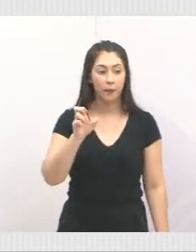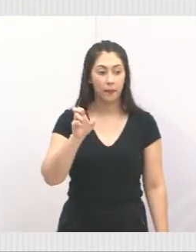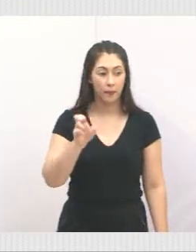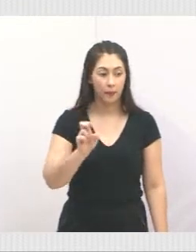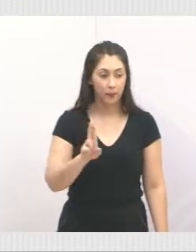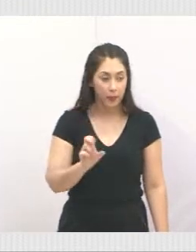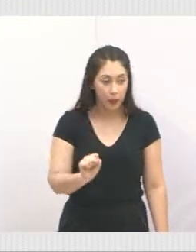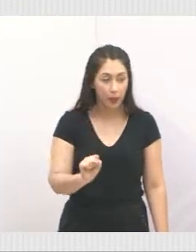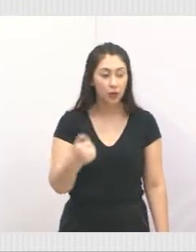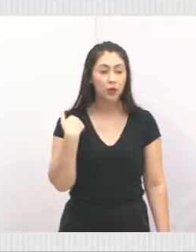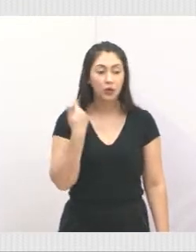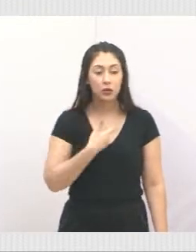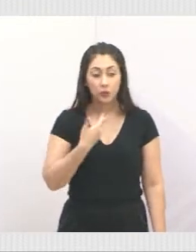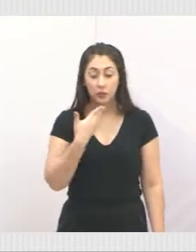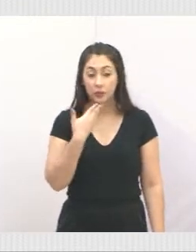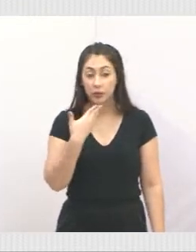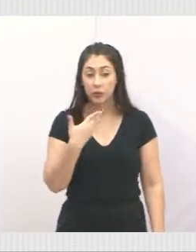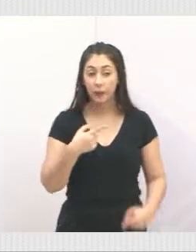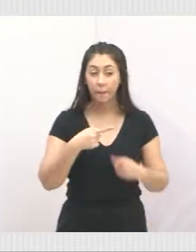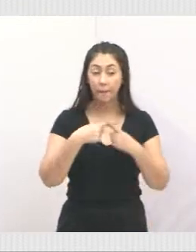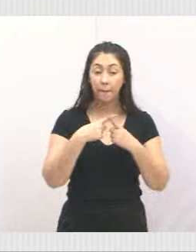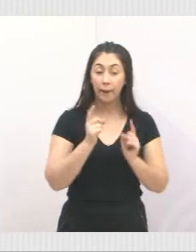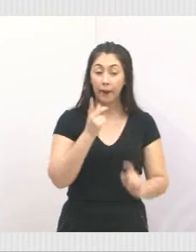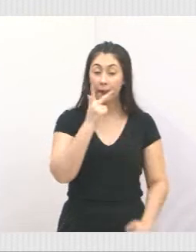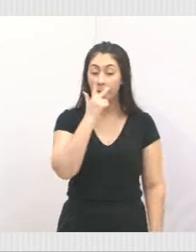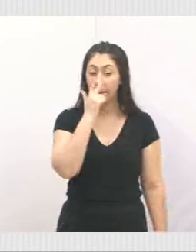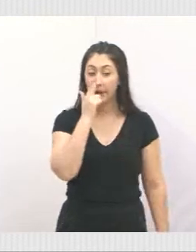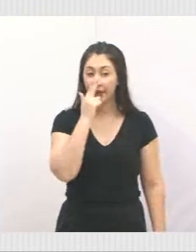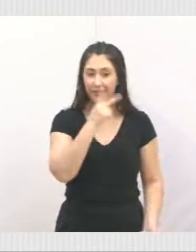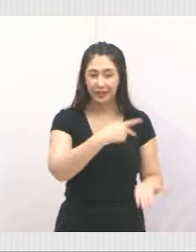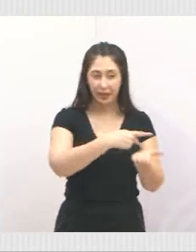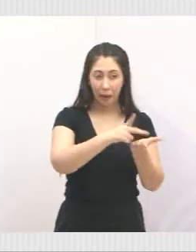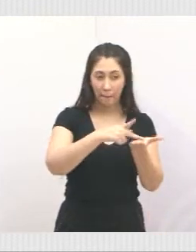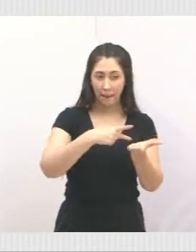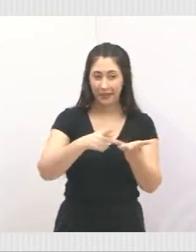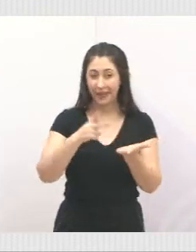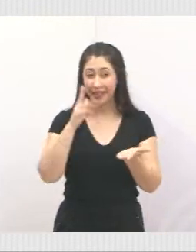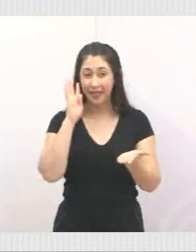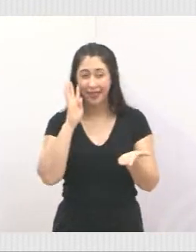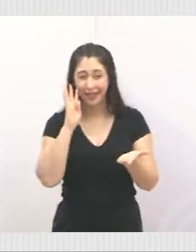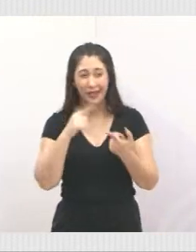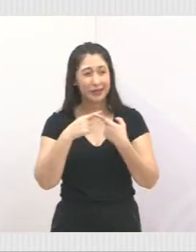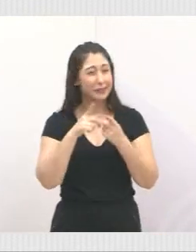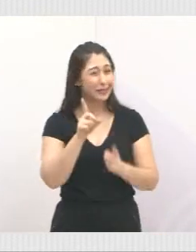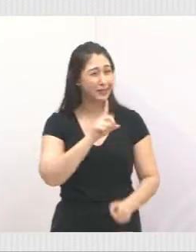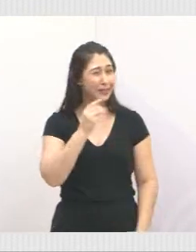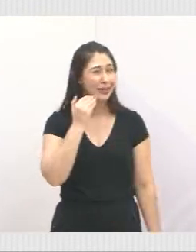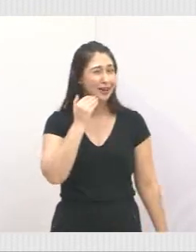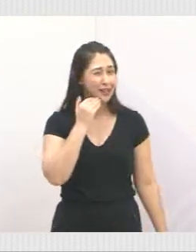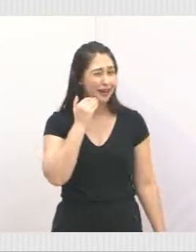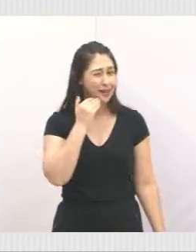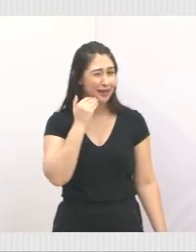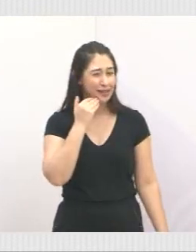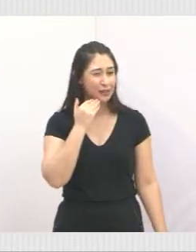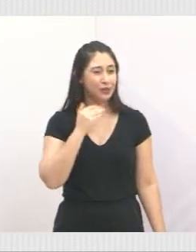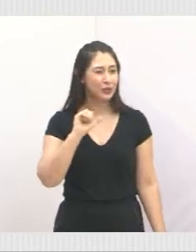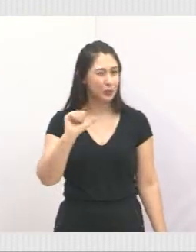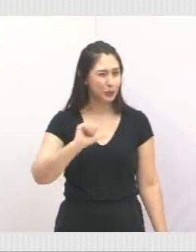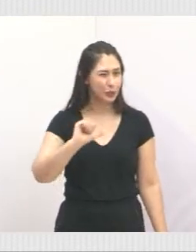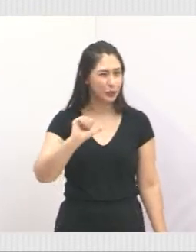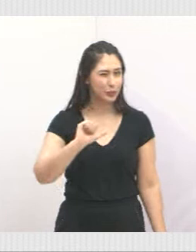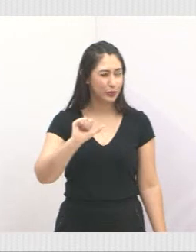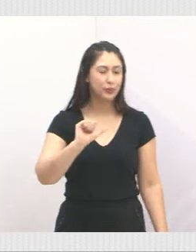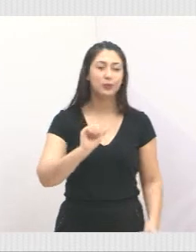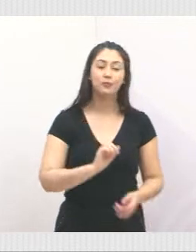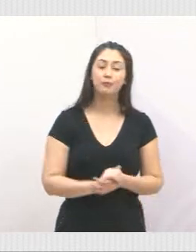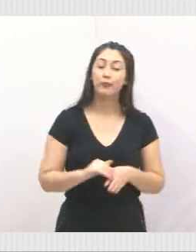Solicitamos ali, parece que a pintura está bem bacana, mas não está não, pessoal, parece. Mas não está.